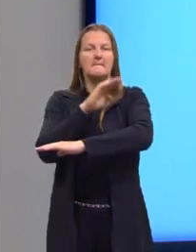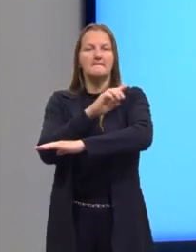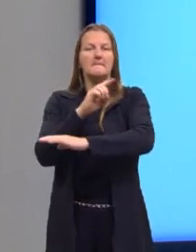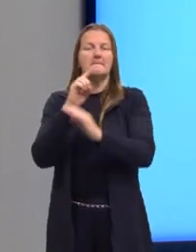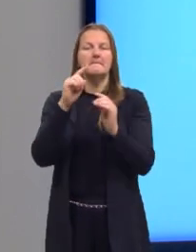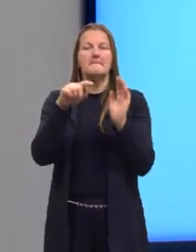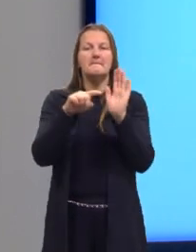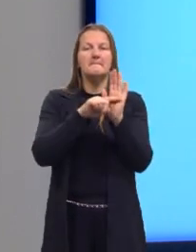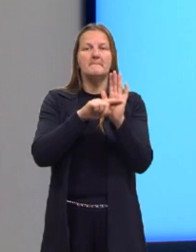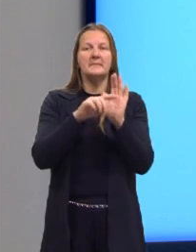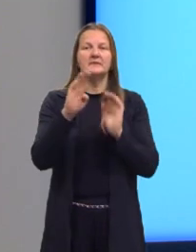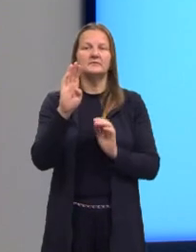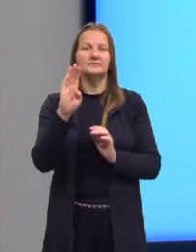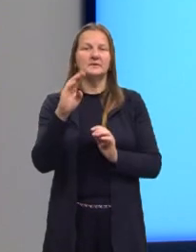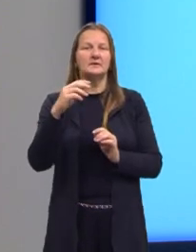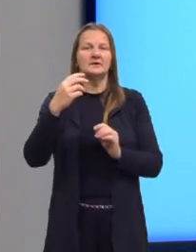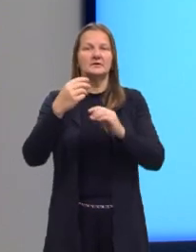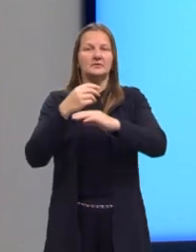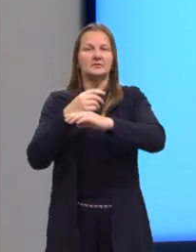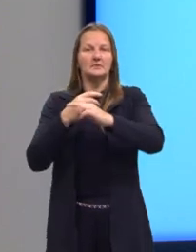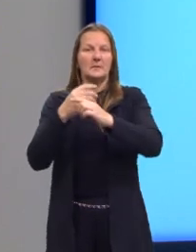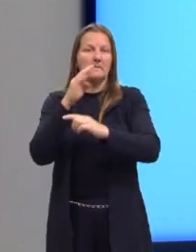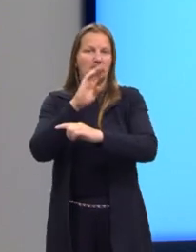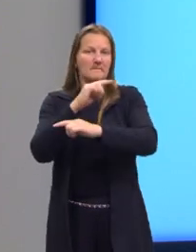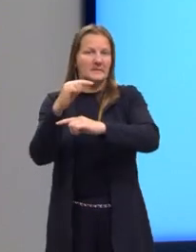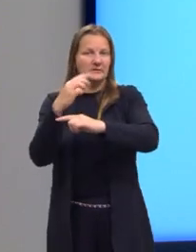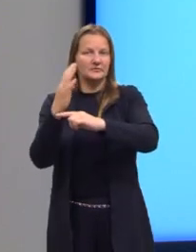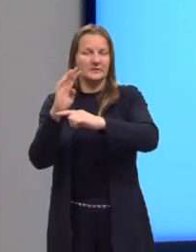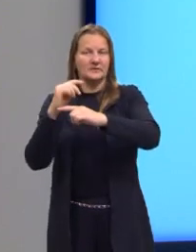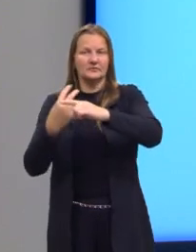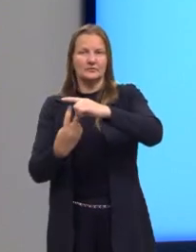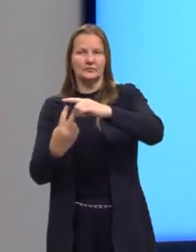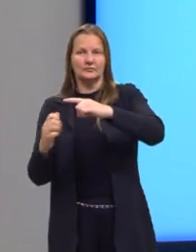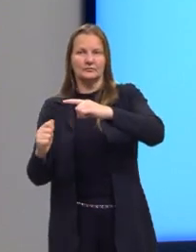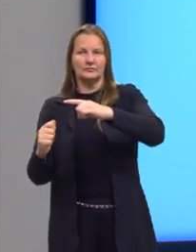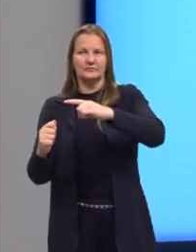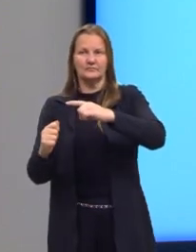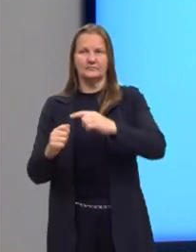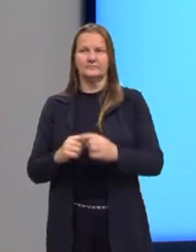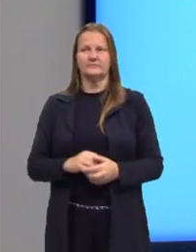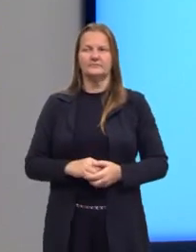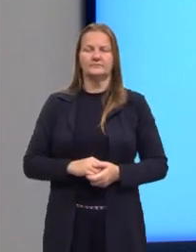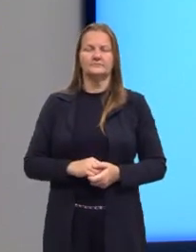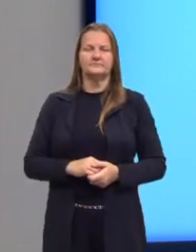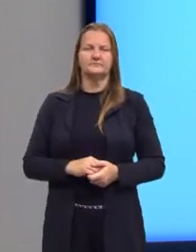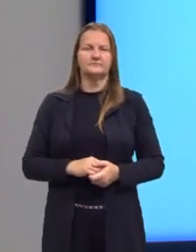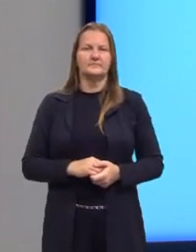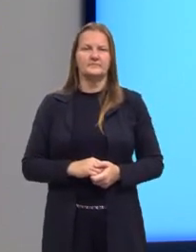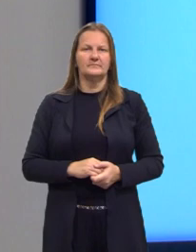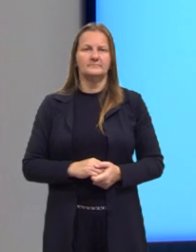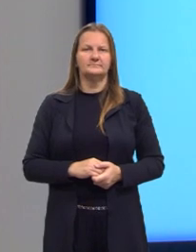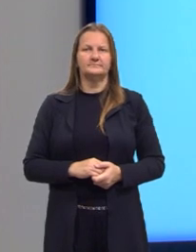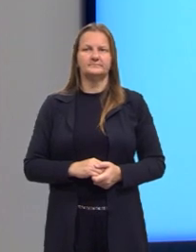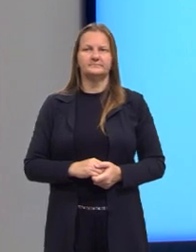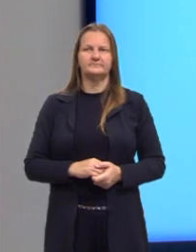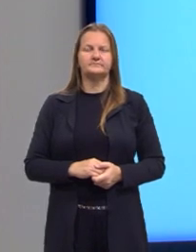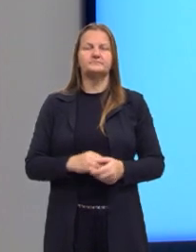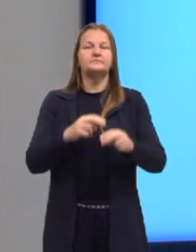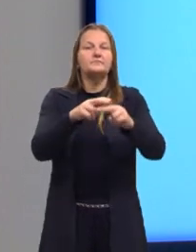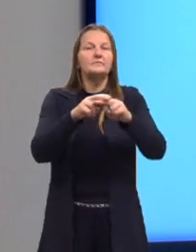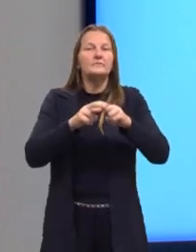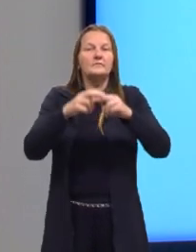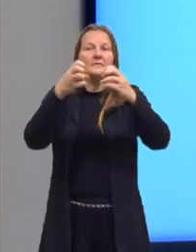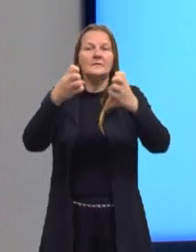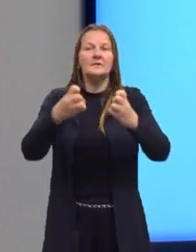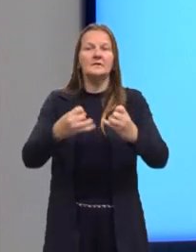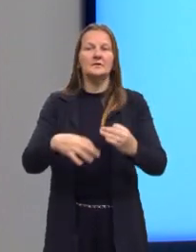sobre 2A. Então isso que nós buscamos resolver, tá? Descobrir na nossa questão. Para isso, nós